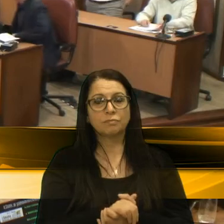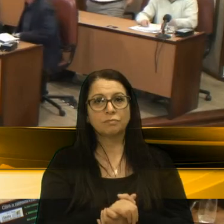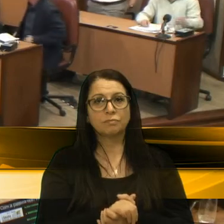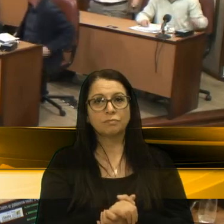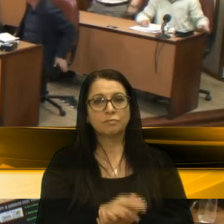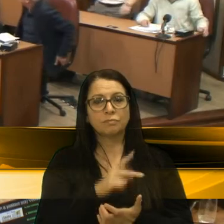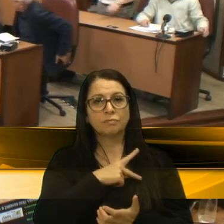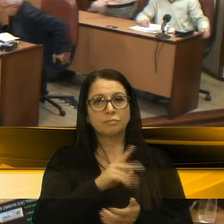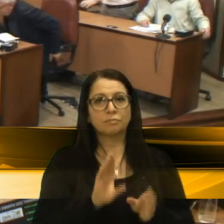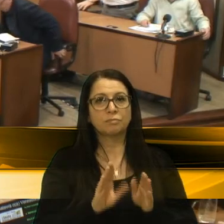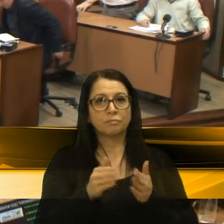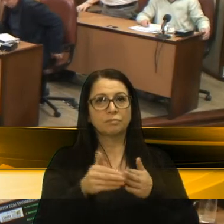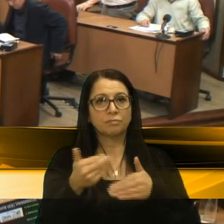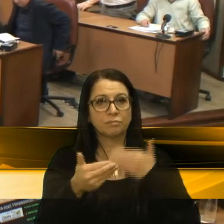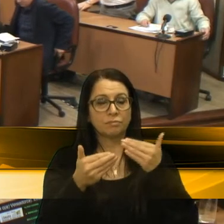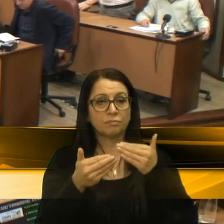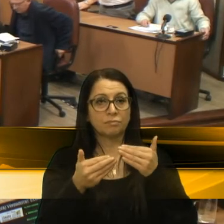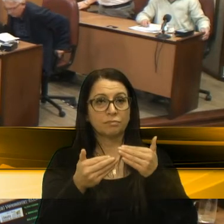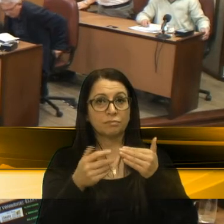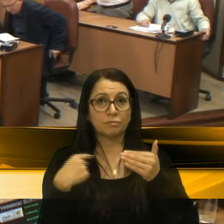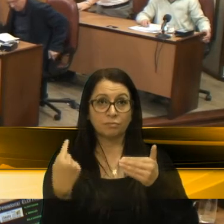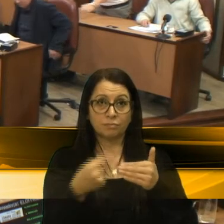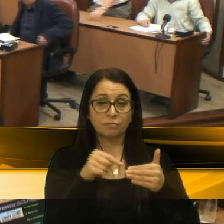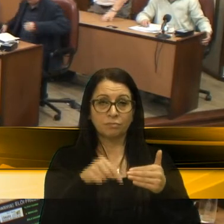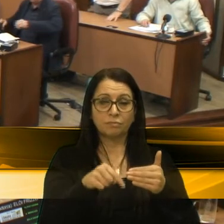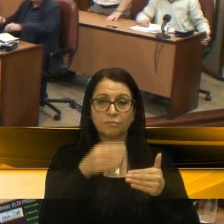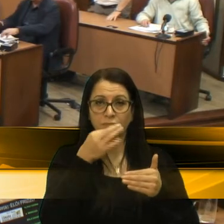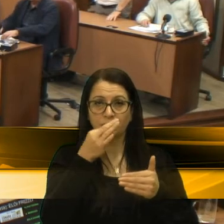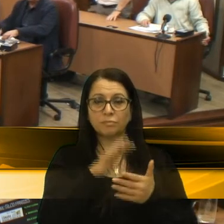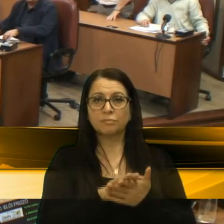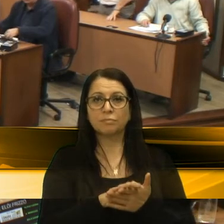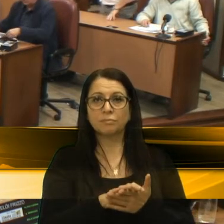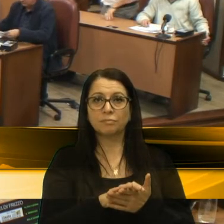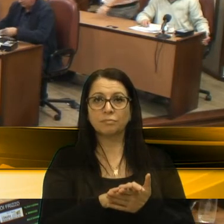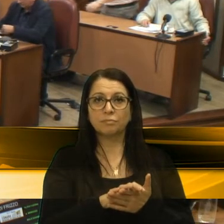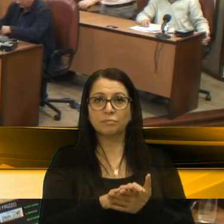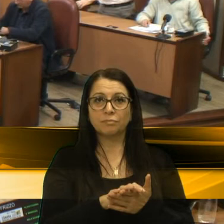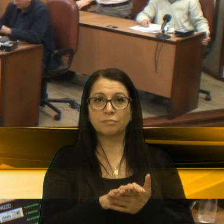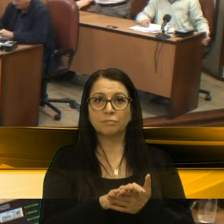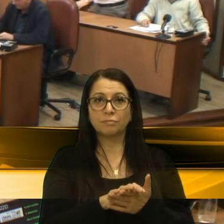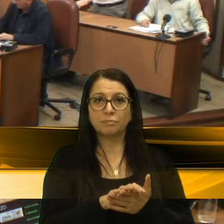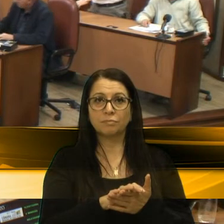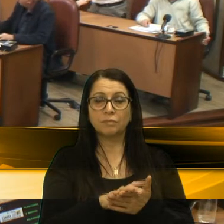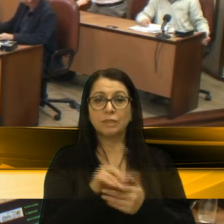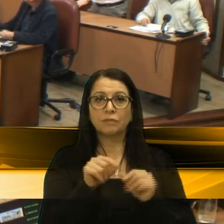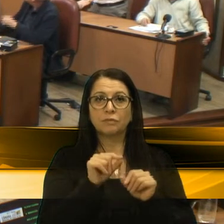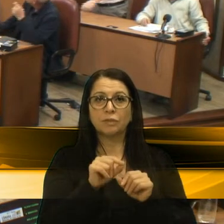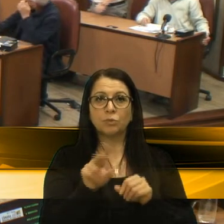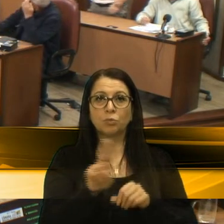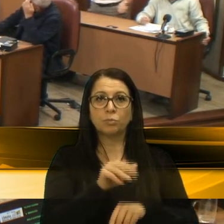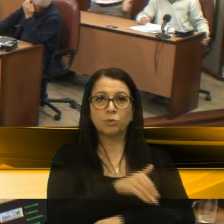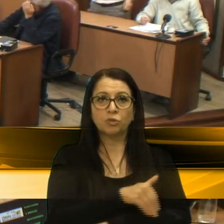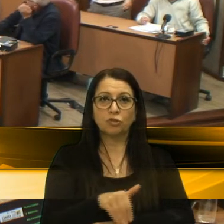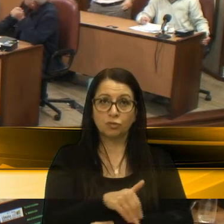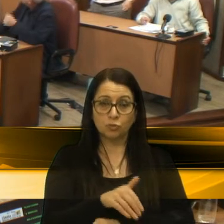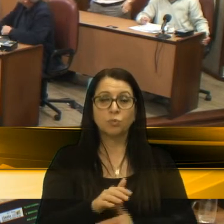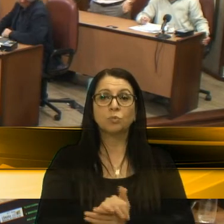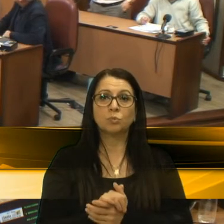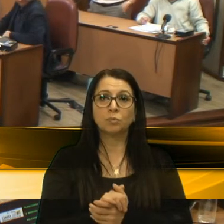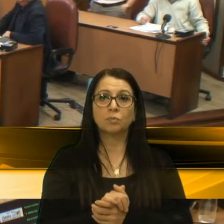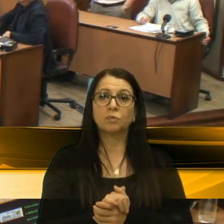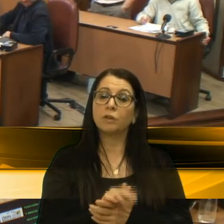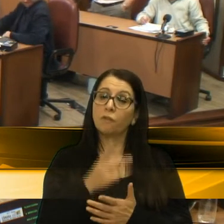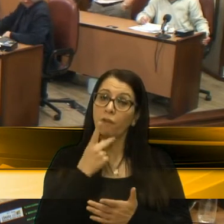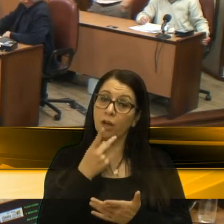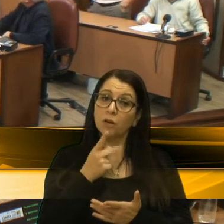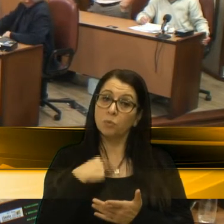Presidente da Comissão de Desenvolvimento Urbano, onde está a feta essa questão da denominação de ruas, eu confesso que